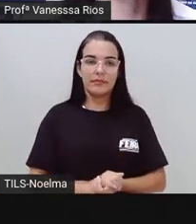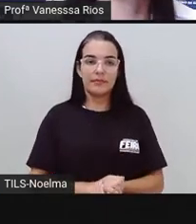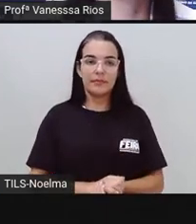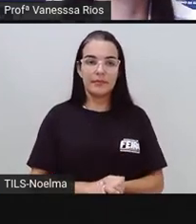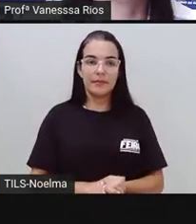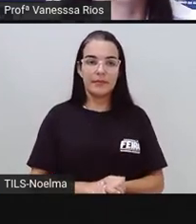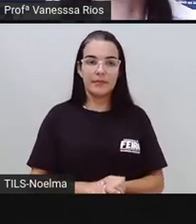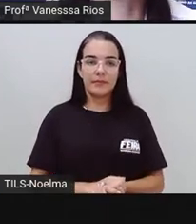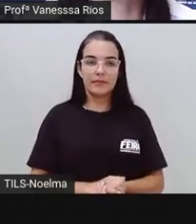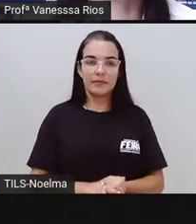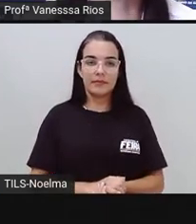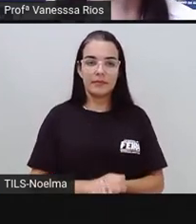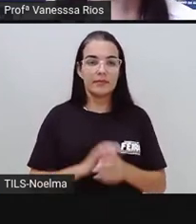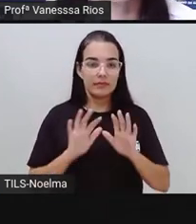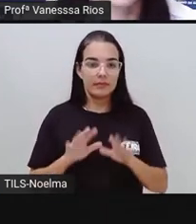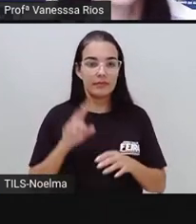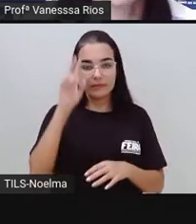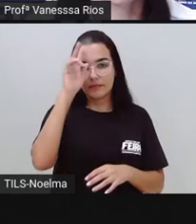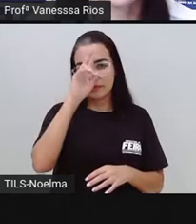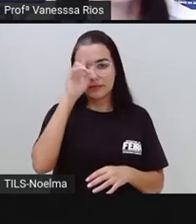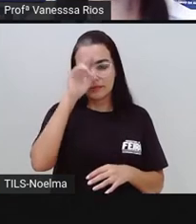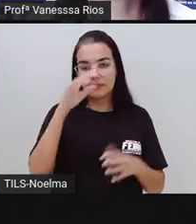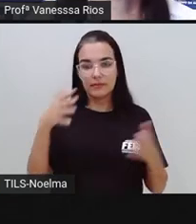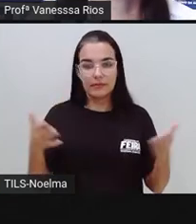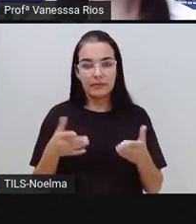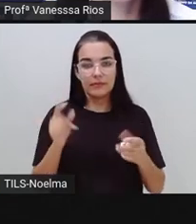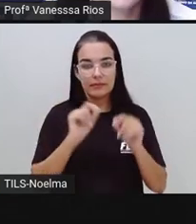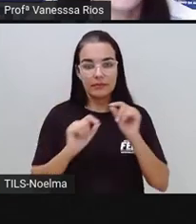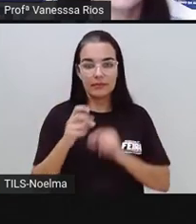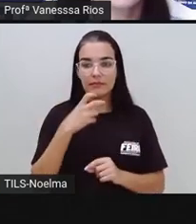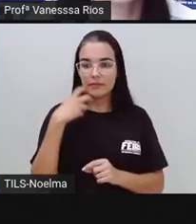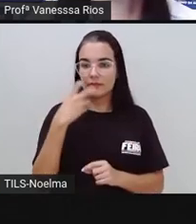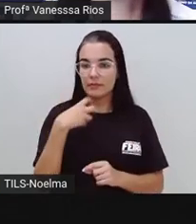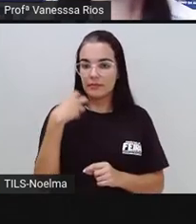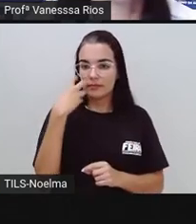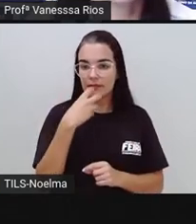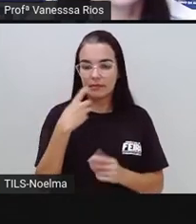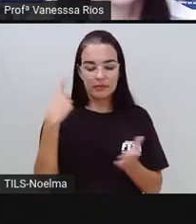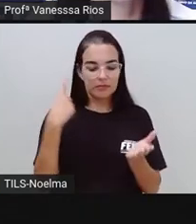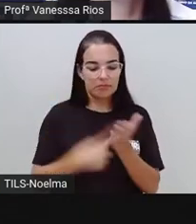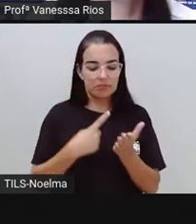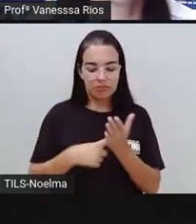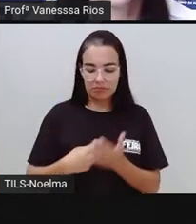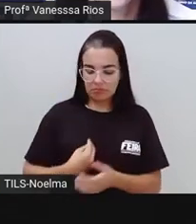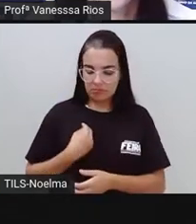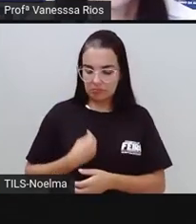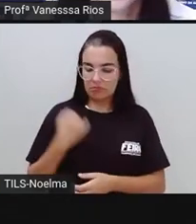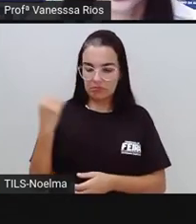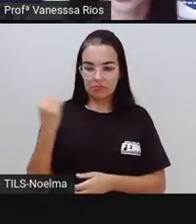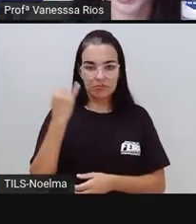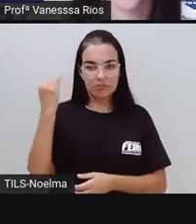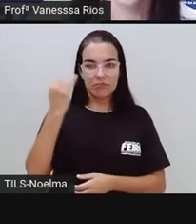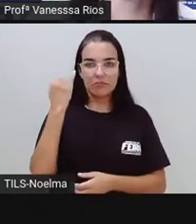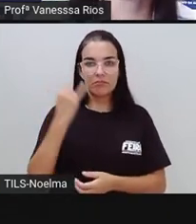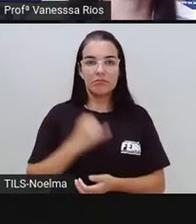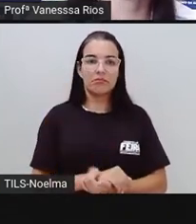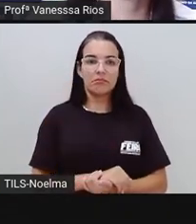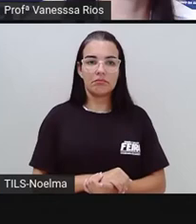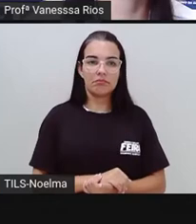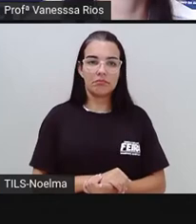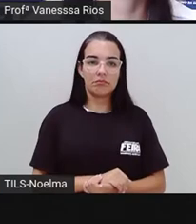Mas lembrando aí que a oralidade é uma marca muito importante e presente nesse gênero textual.